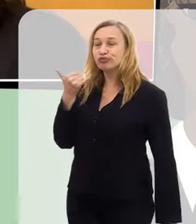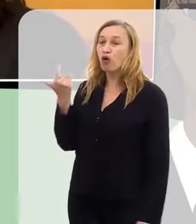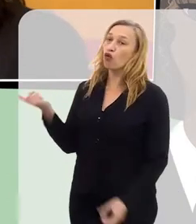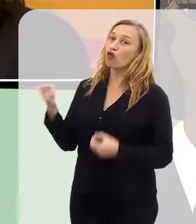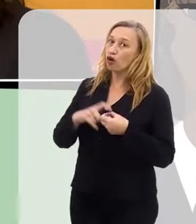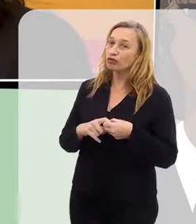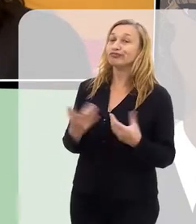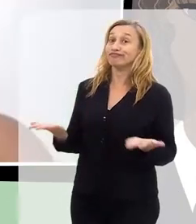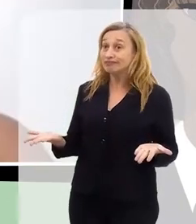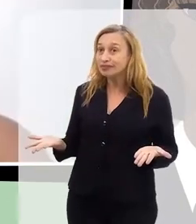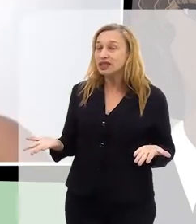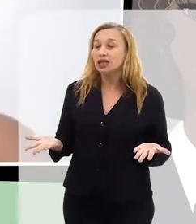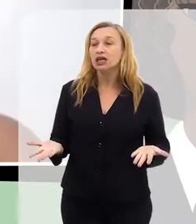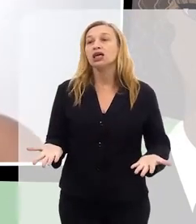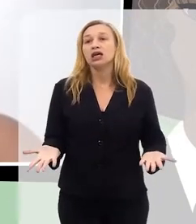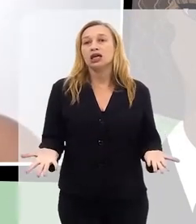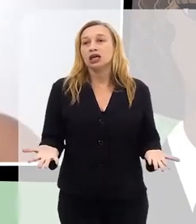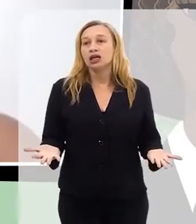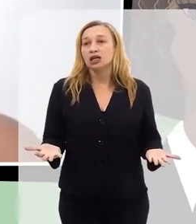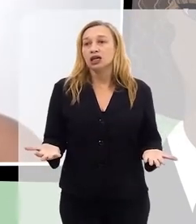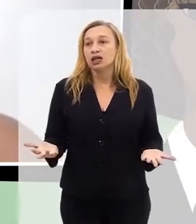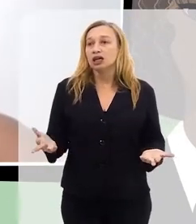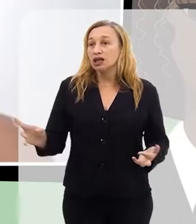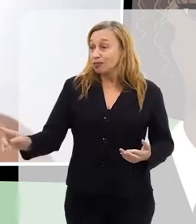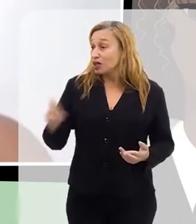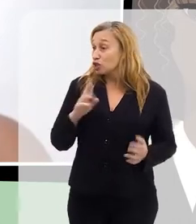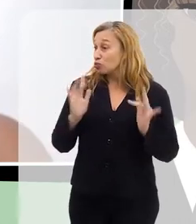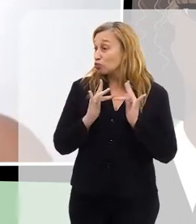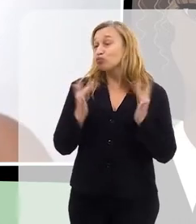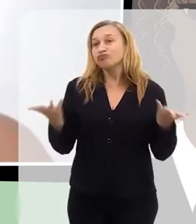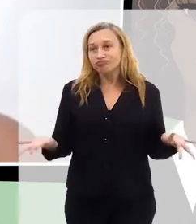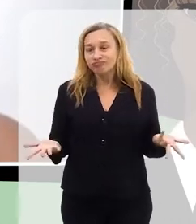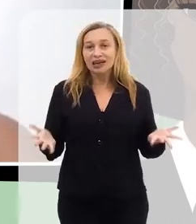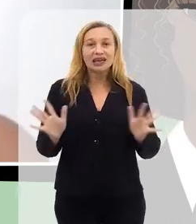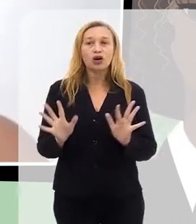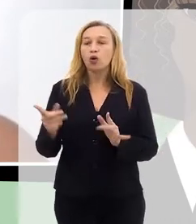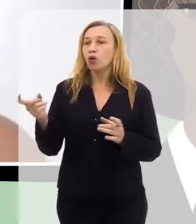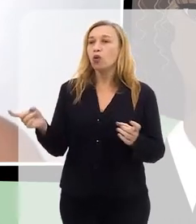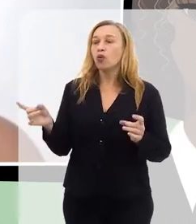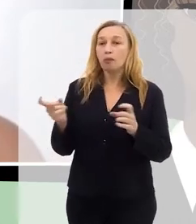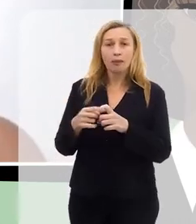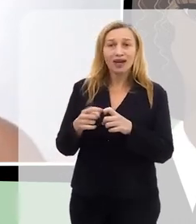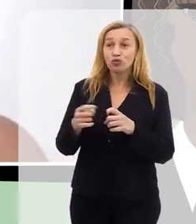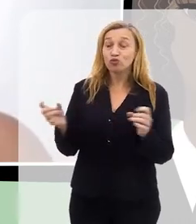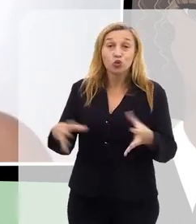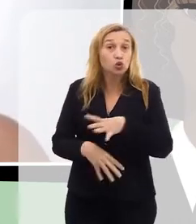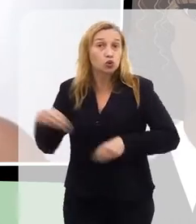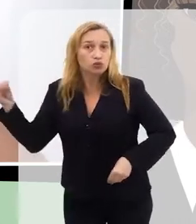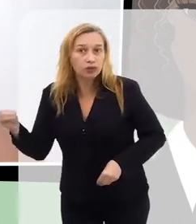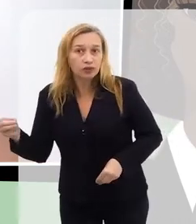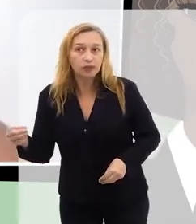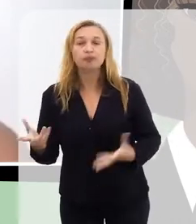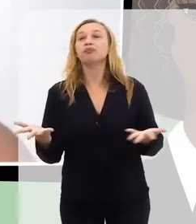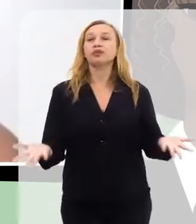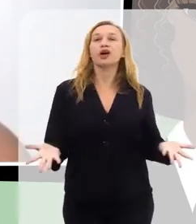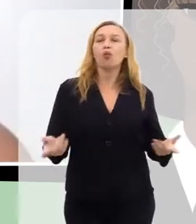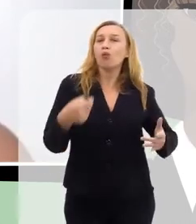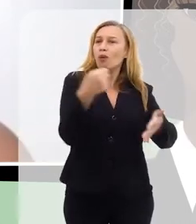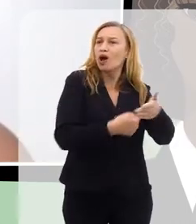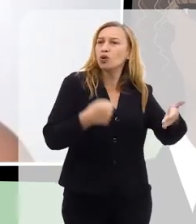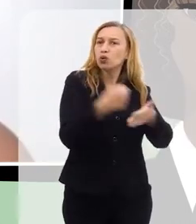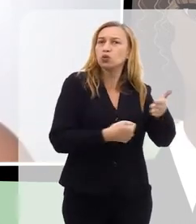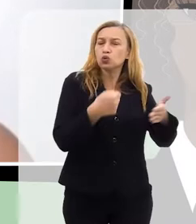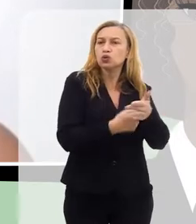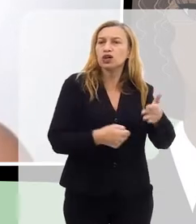retorne essa ligação. De que ele faça contato. Esse médico simplesmente desapareceu. E aí eu fui travar uma luta